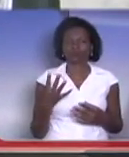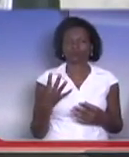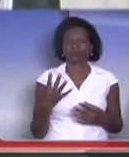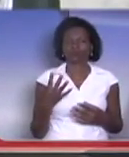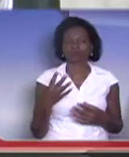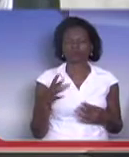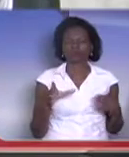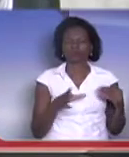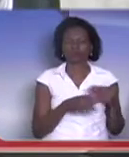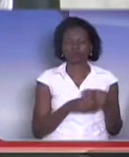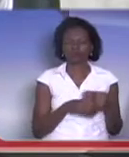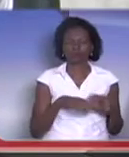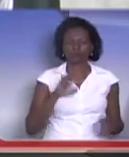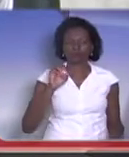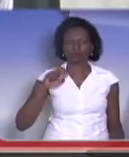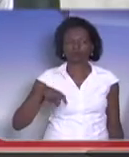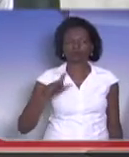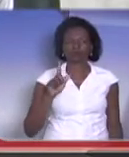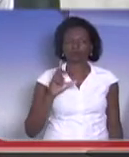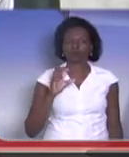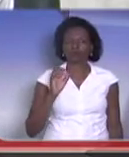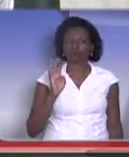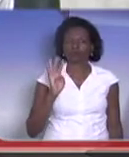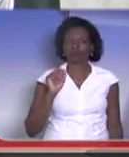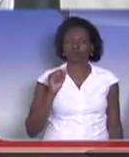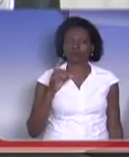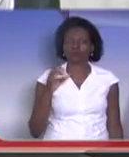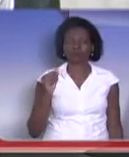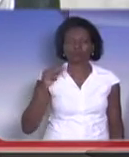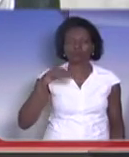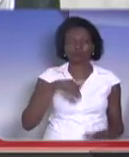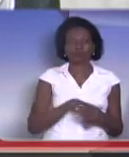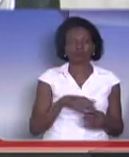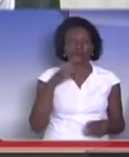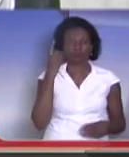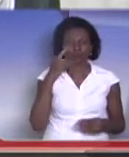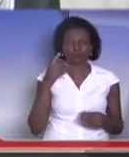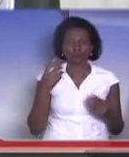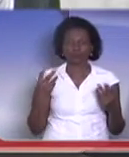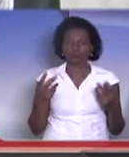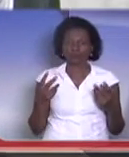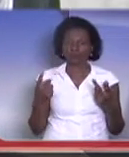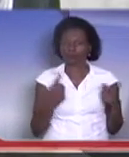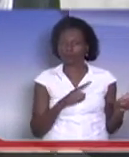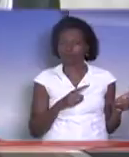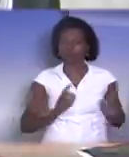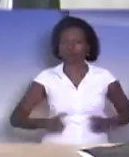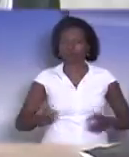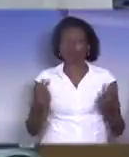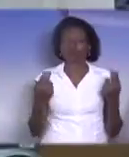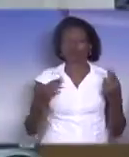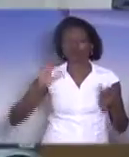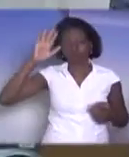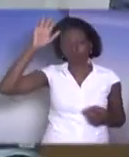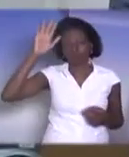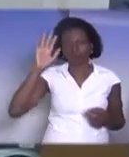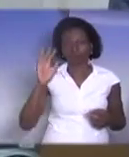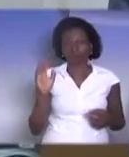Demais emendas englobadamente. Em votação. Senhoras e deputadas, senhores e deputados foram contrário, queiram conservar-se como se encontram.